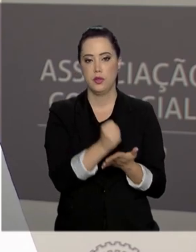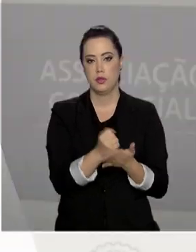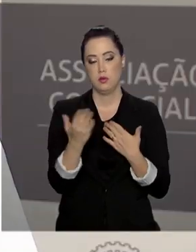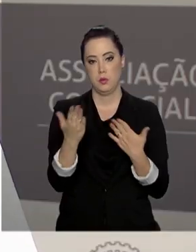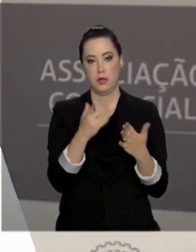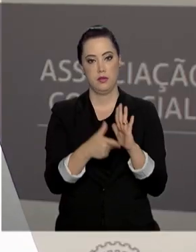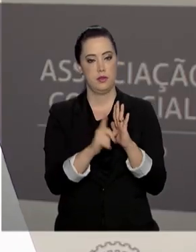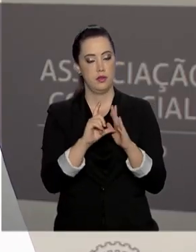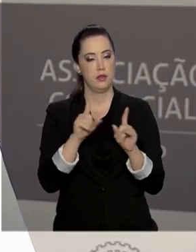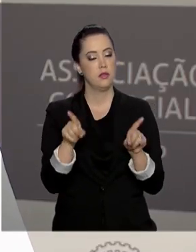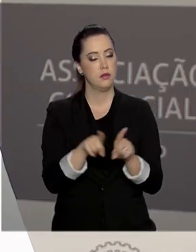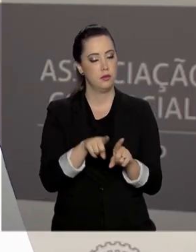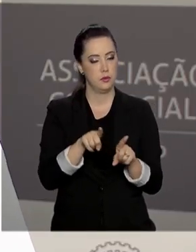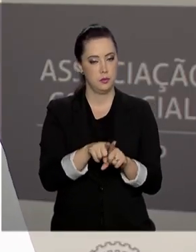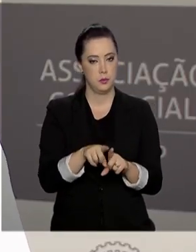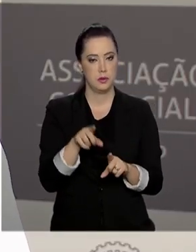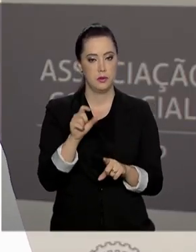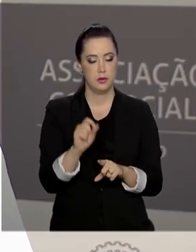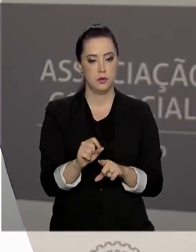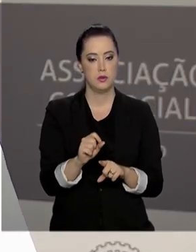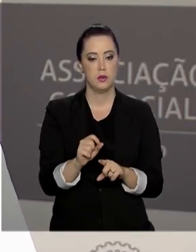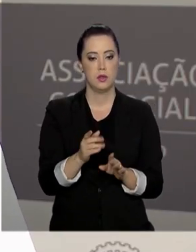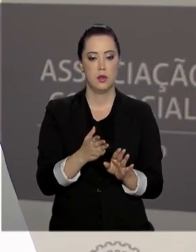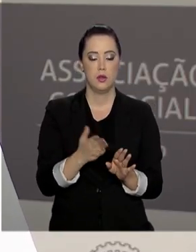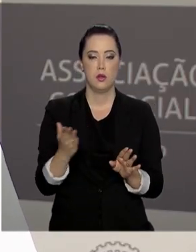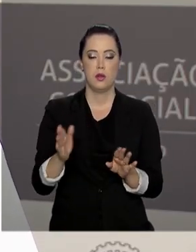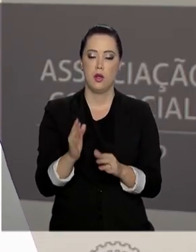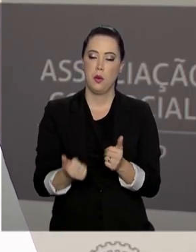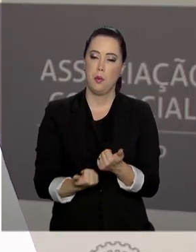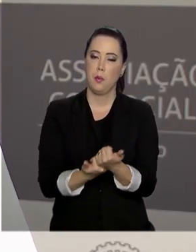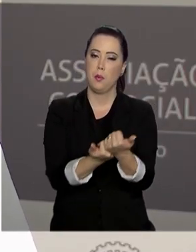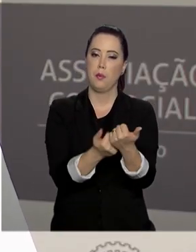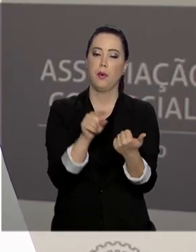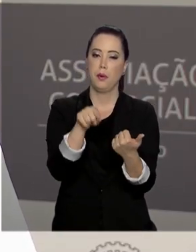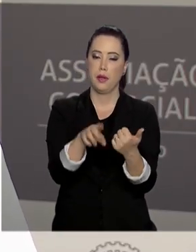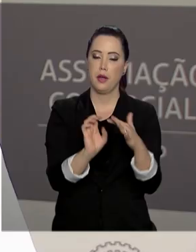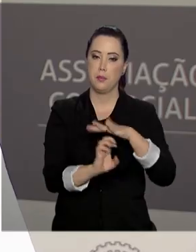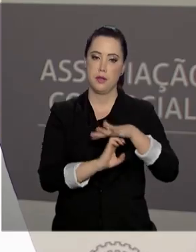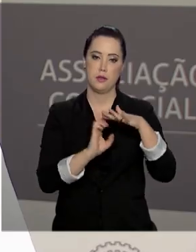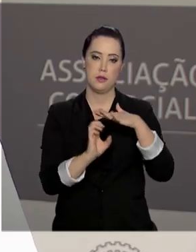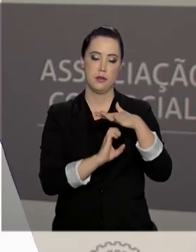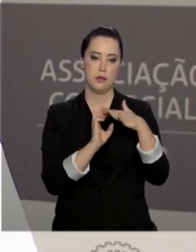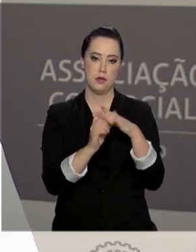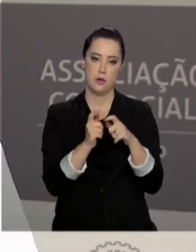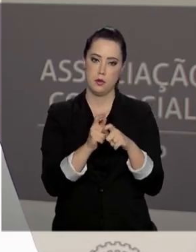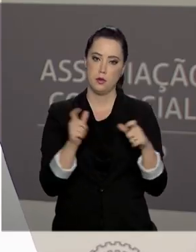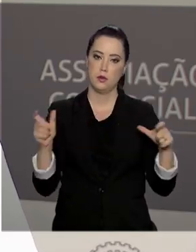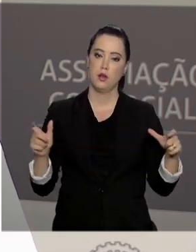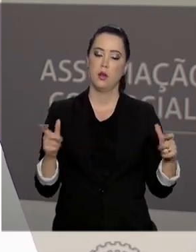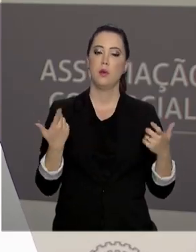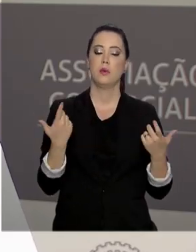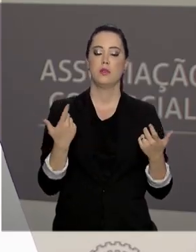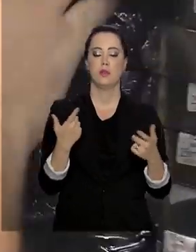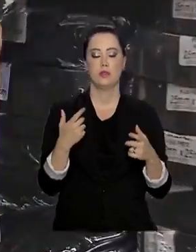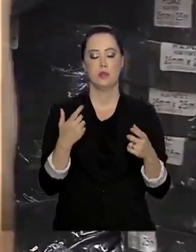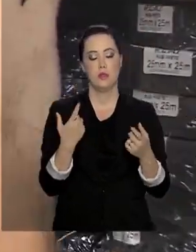anterior. Isso também, do outro lado, ajuda a empresa a expandir as contratações.